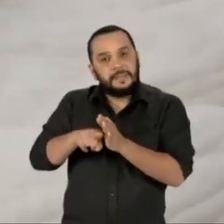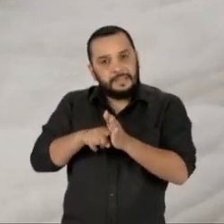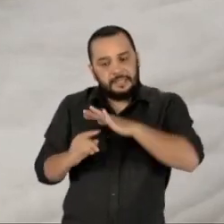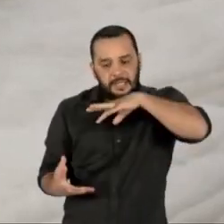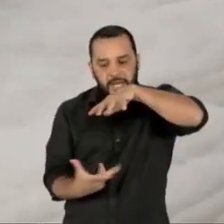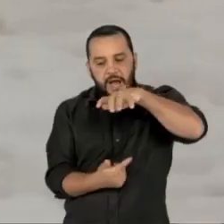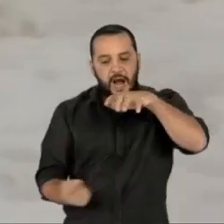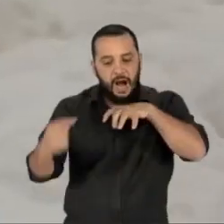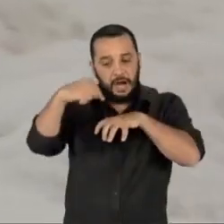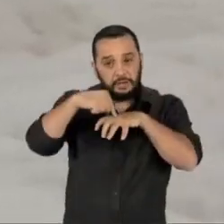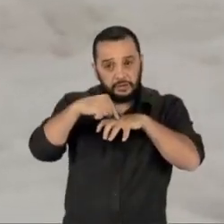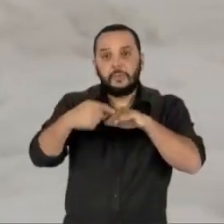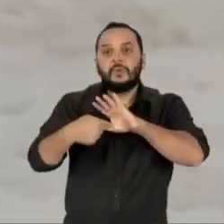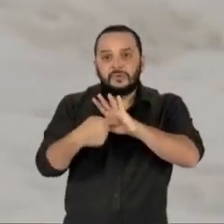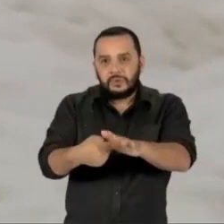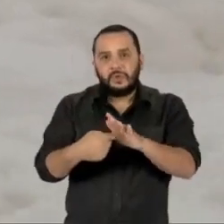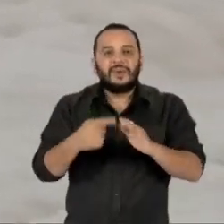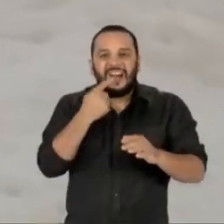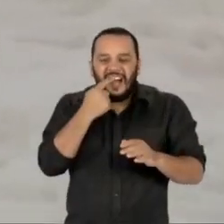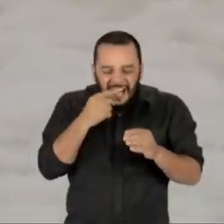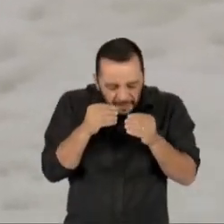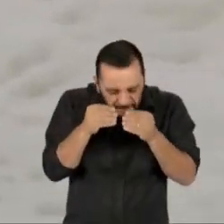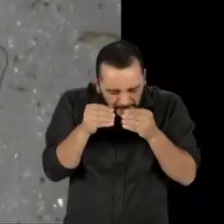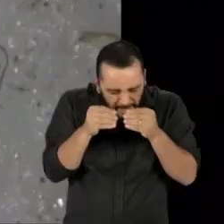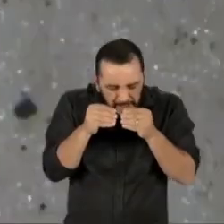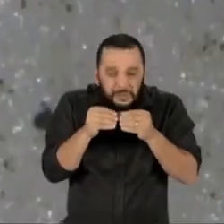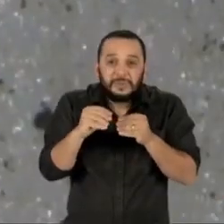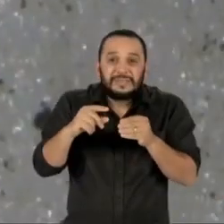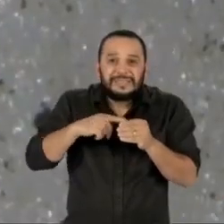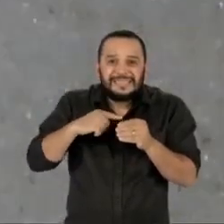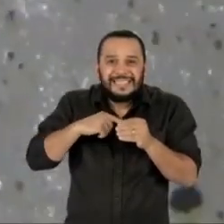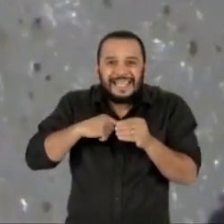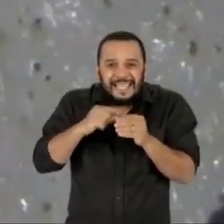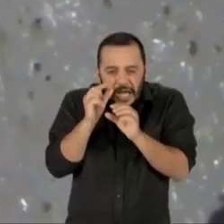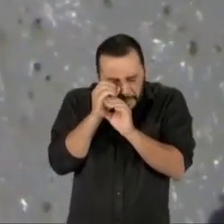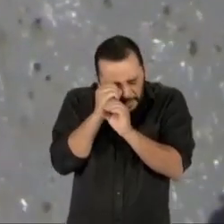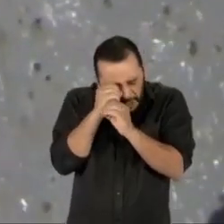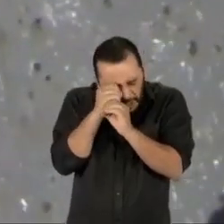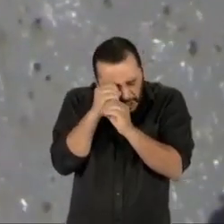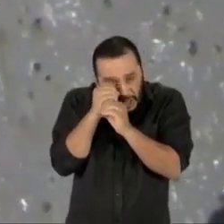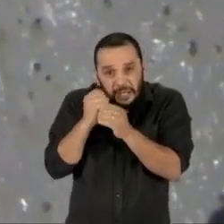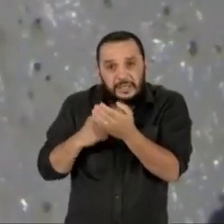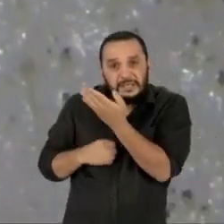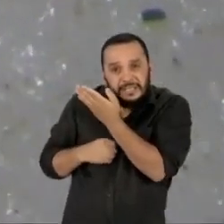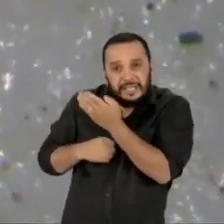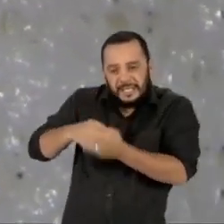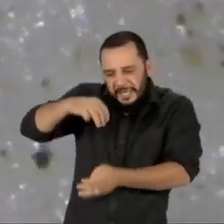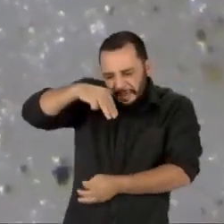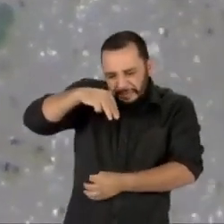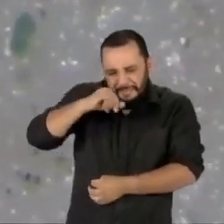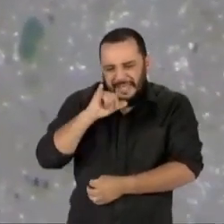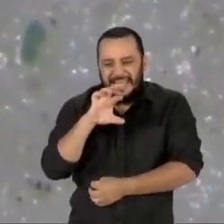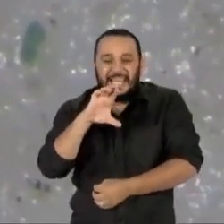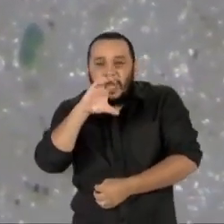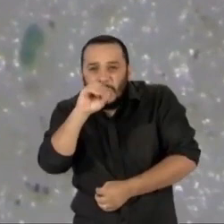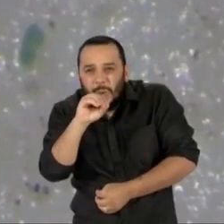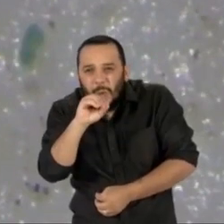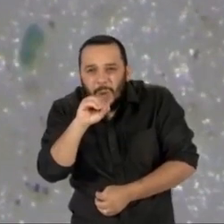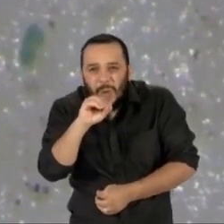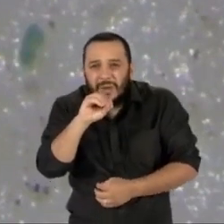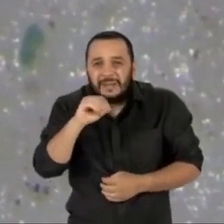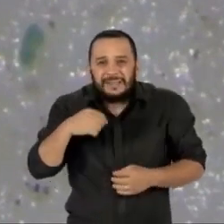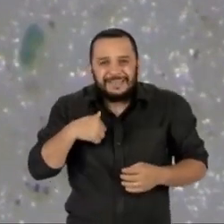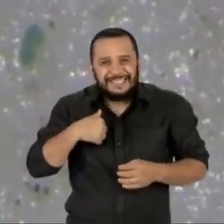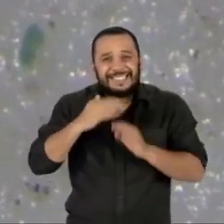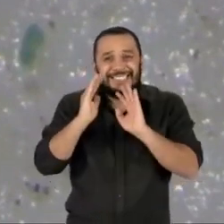mostrou partículas de plástico que podem variar de poucas micras que equivale a milésima parte do milímetro até